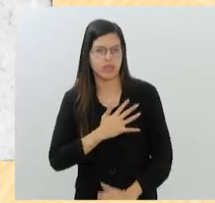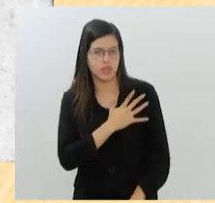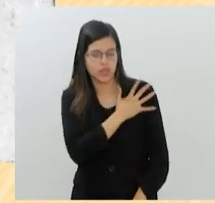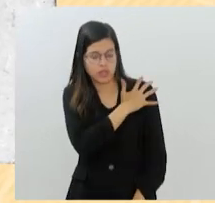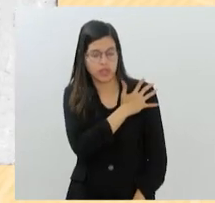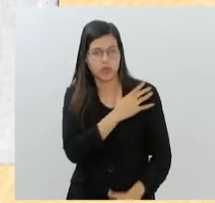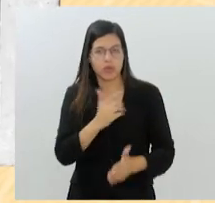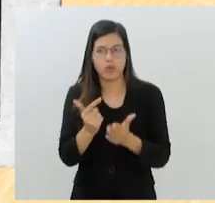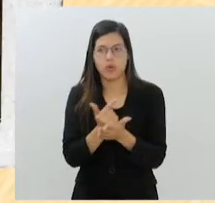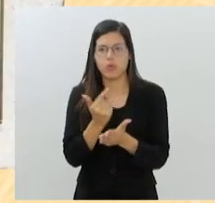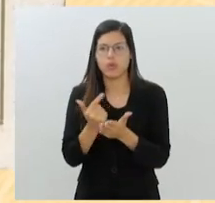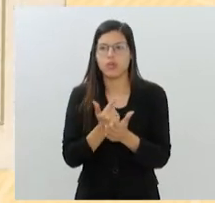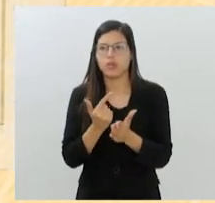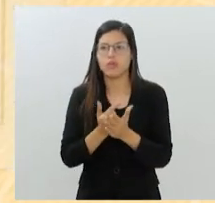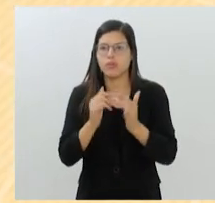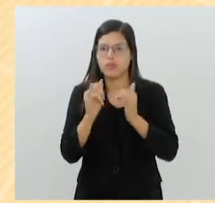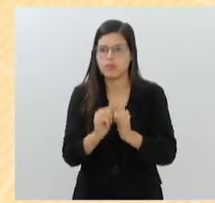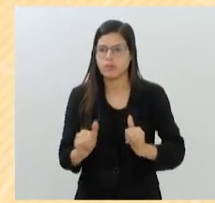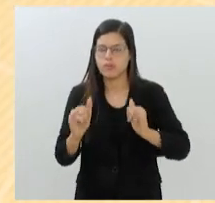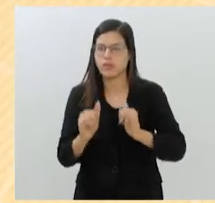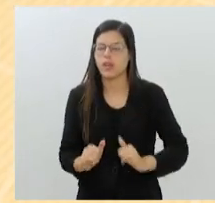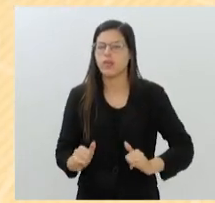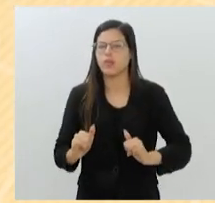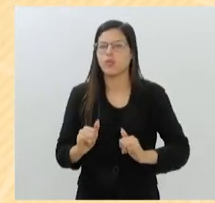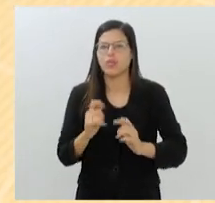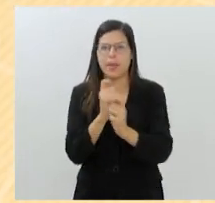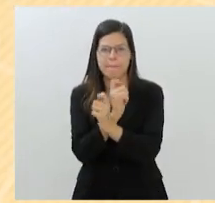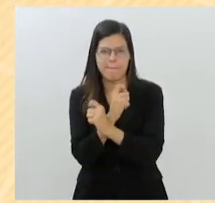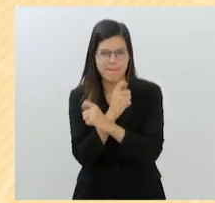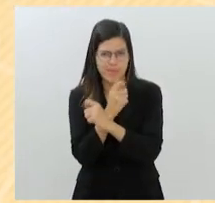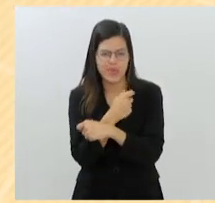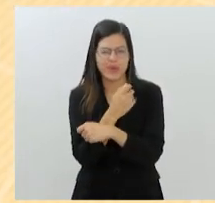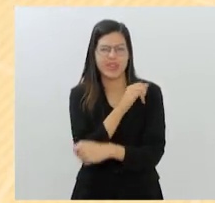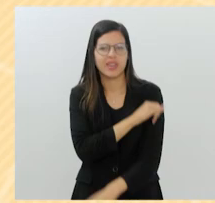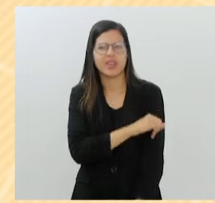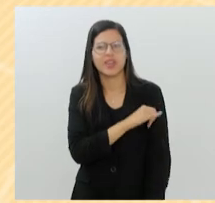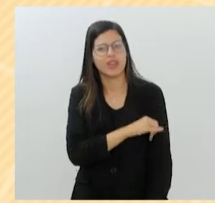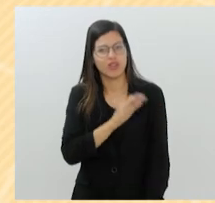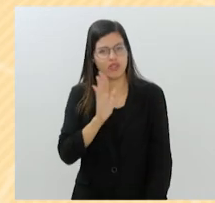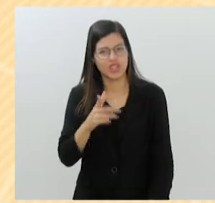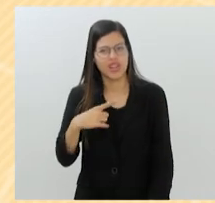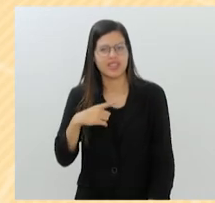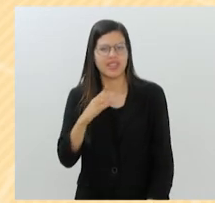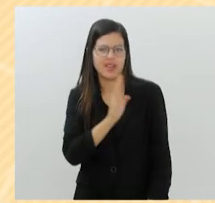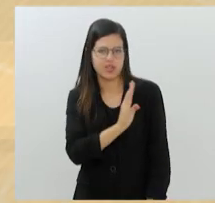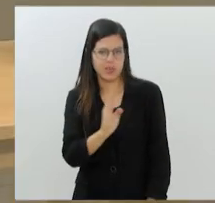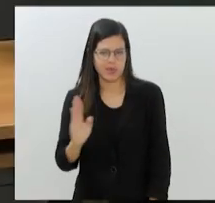foi lançado durante uma noite de autógrafos na PUC-Rio e já está disponível nas livrarias.